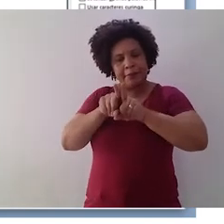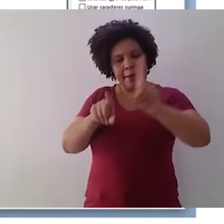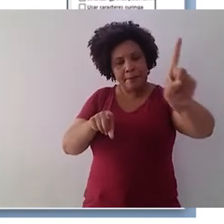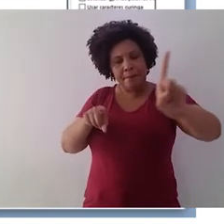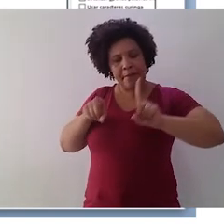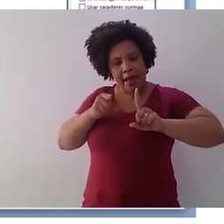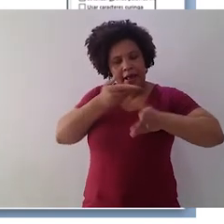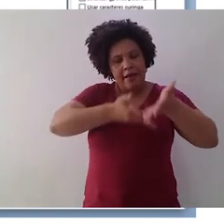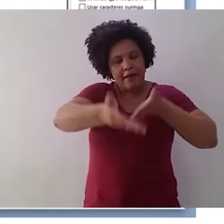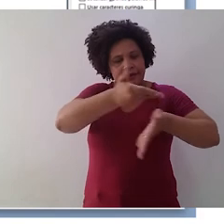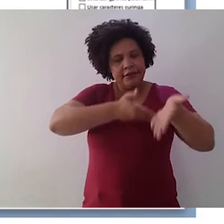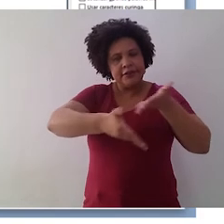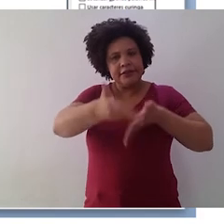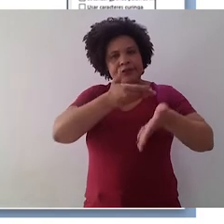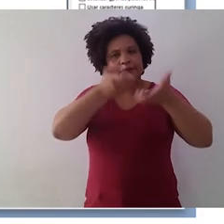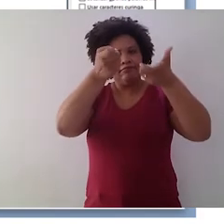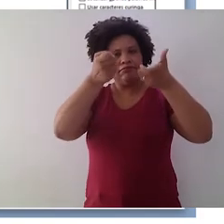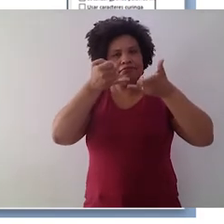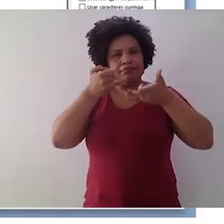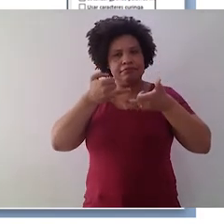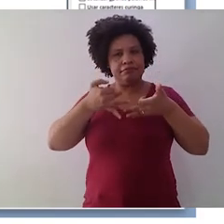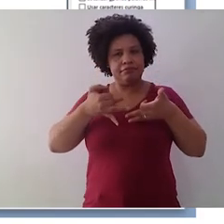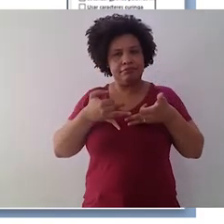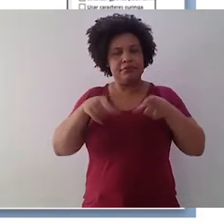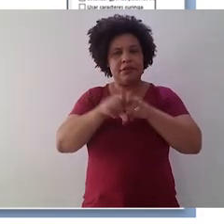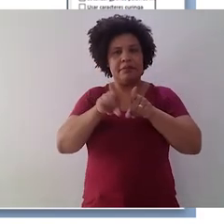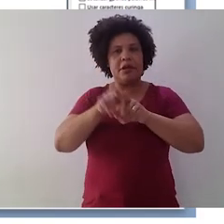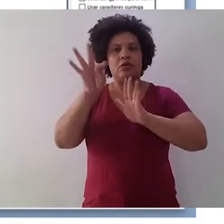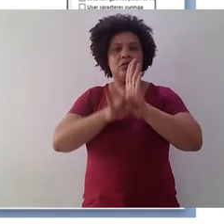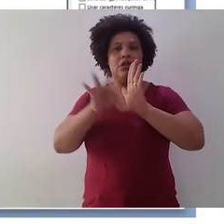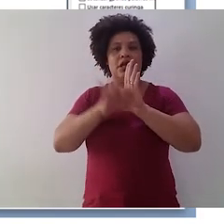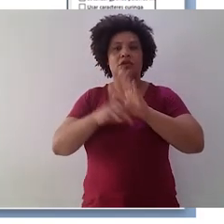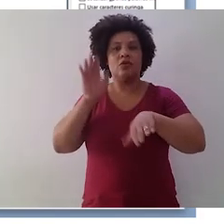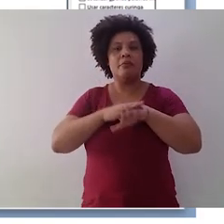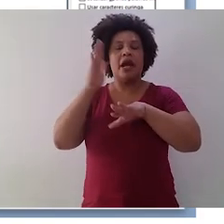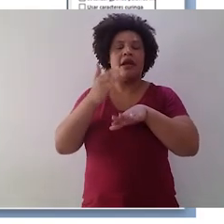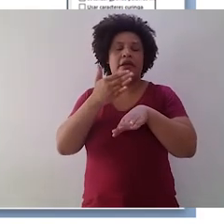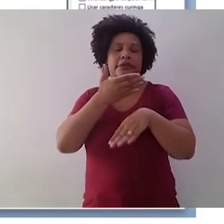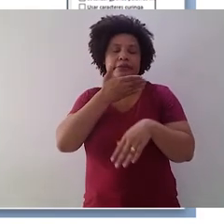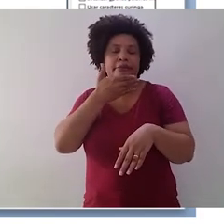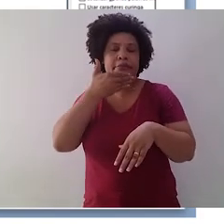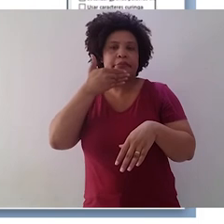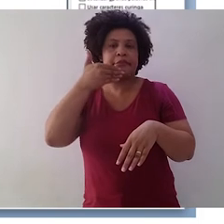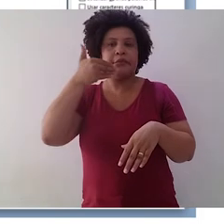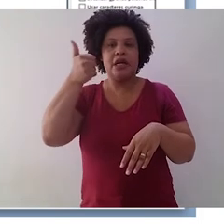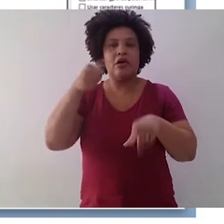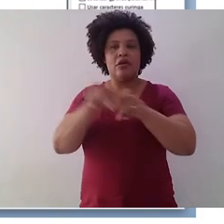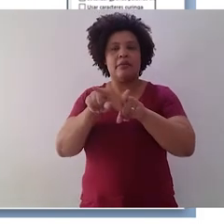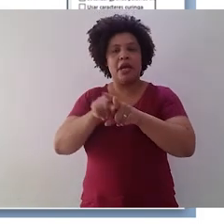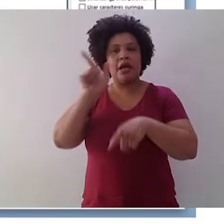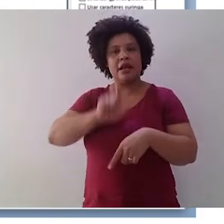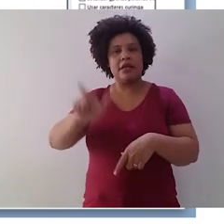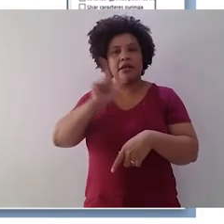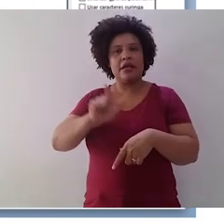capacitada para esse ofício para que se possa construir um texto mais rico, um texto com um vigor literário